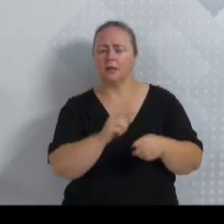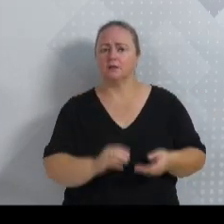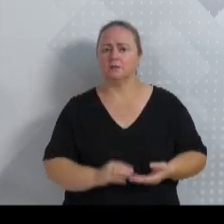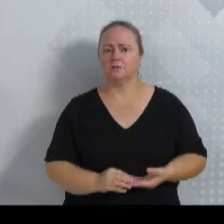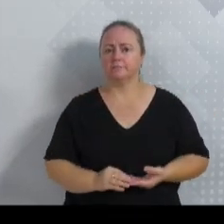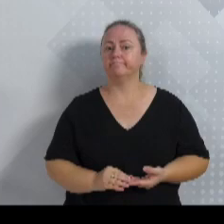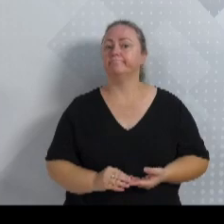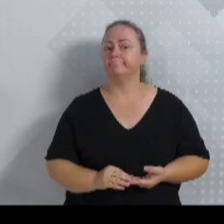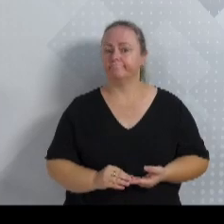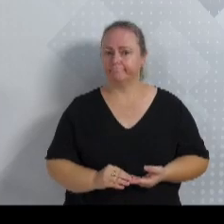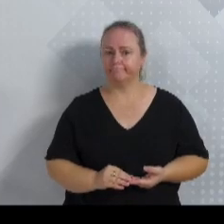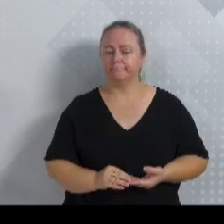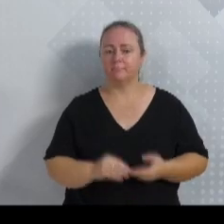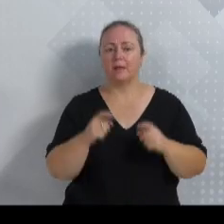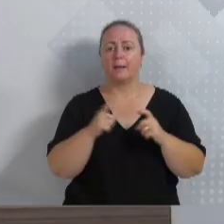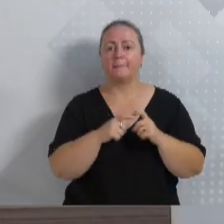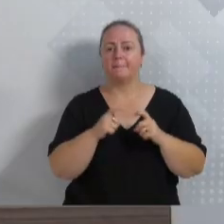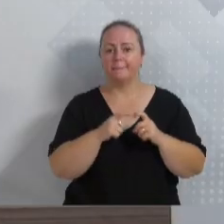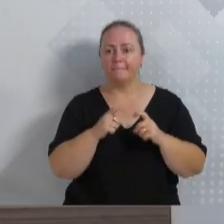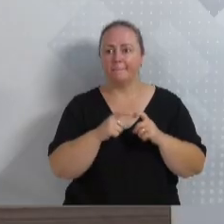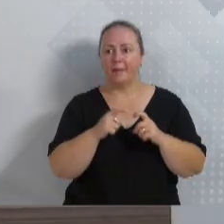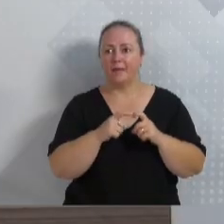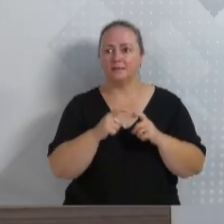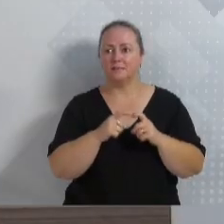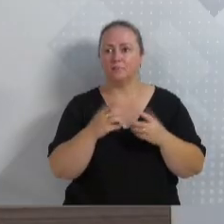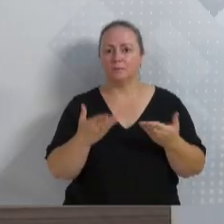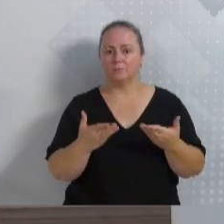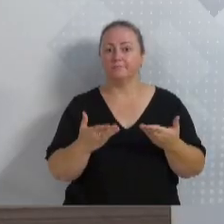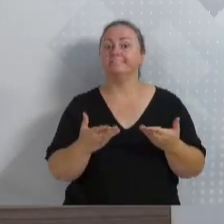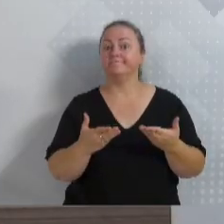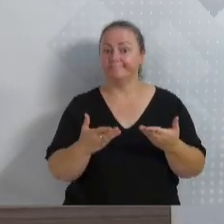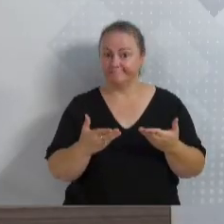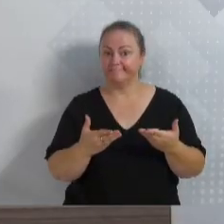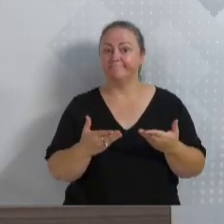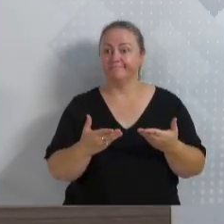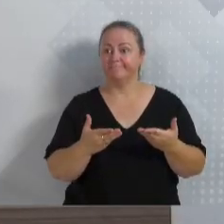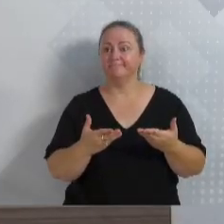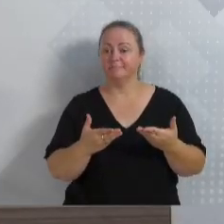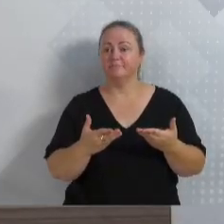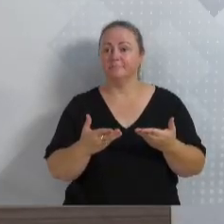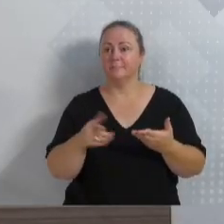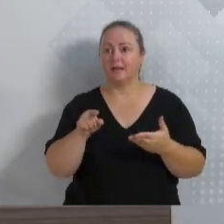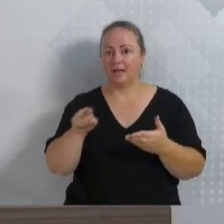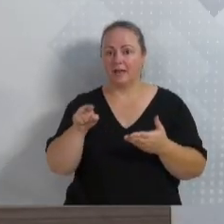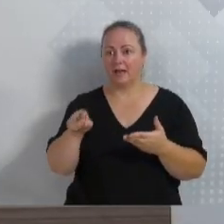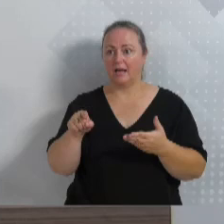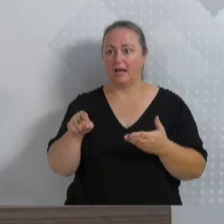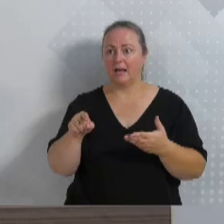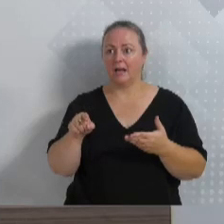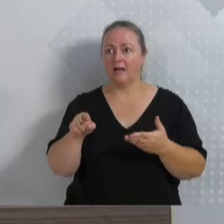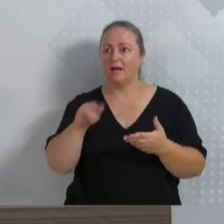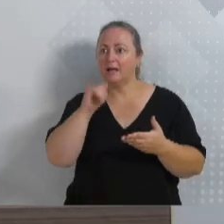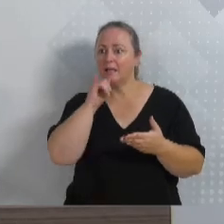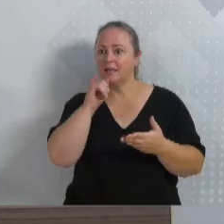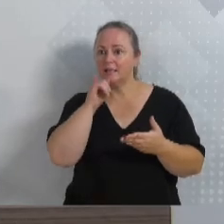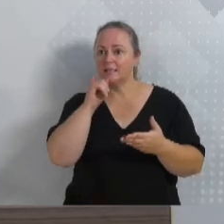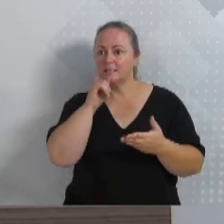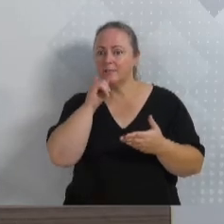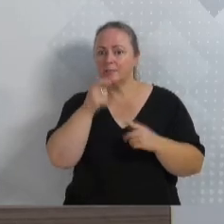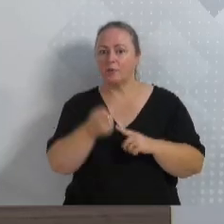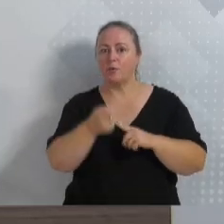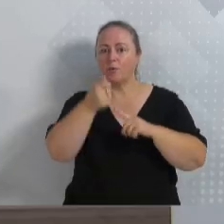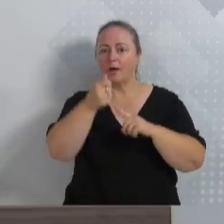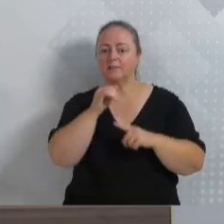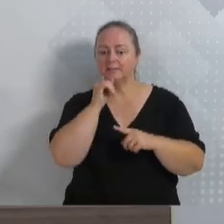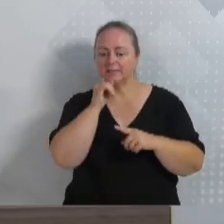vocês terem uma ideia, o médico, ele lava as mãos, ele lava as mãos dele quando ele precisa, praticamente na cabeça do paciente